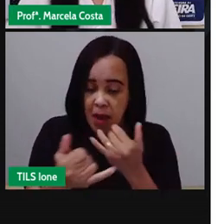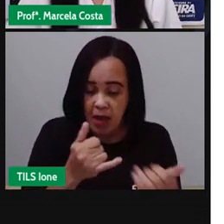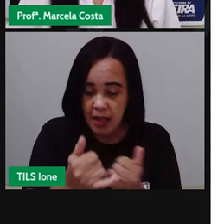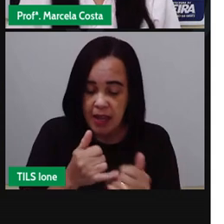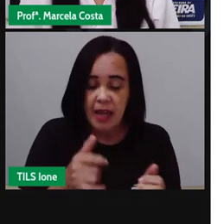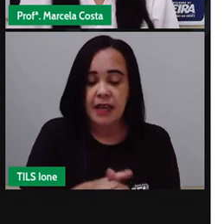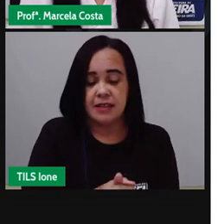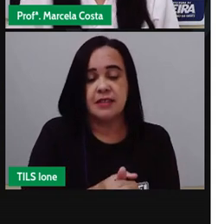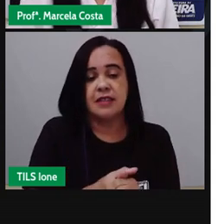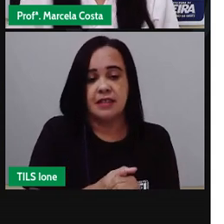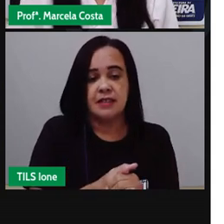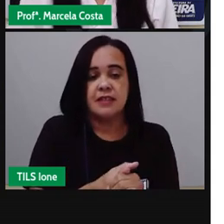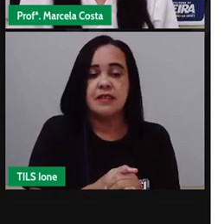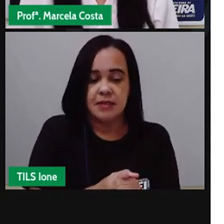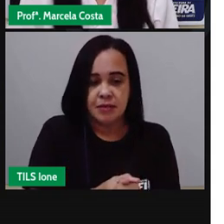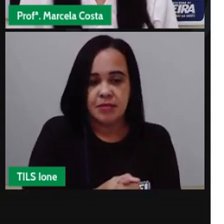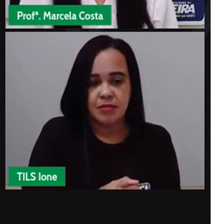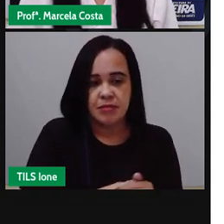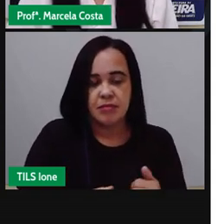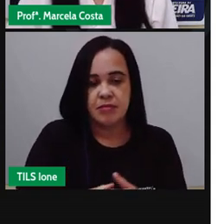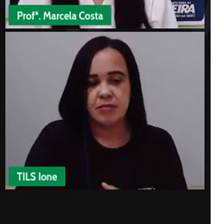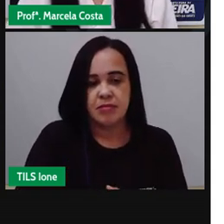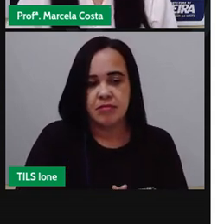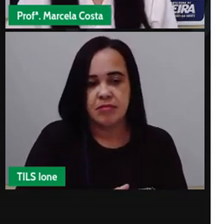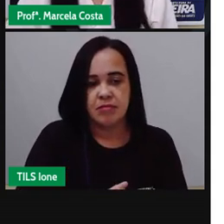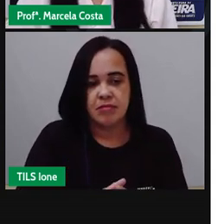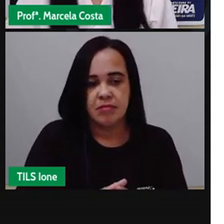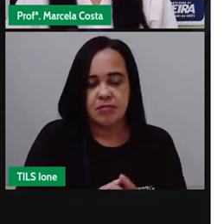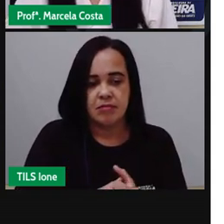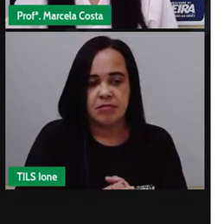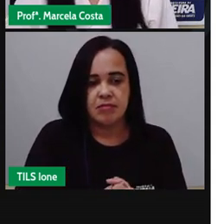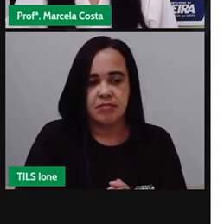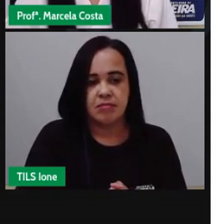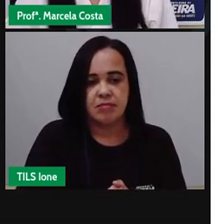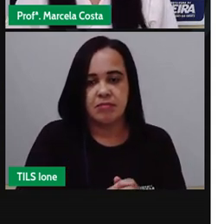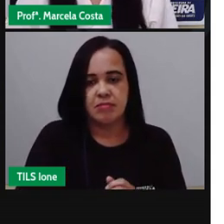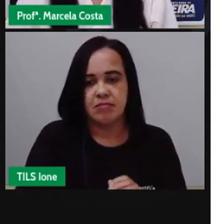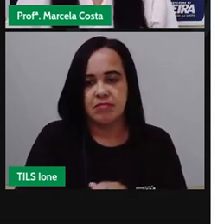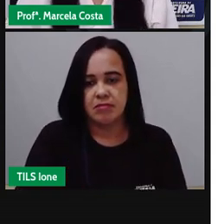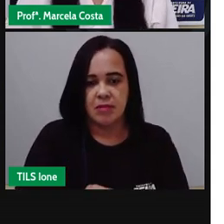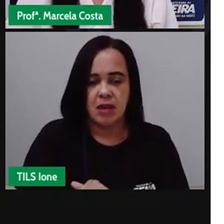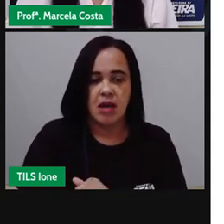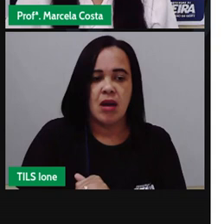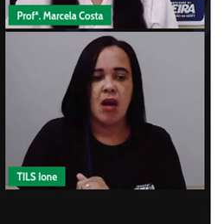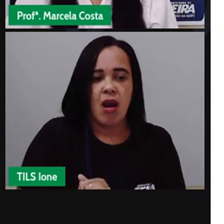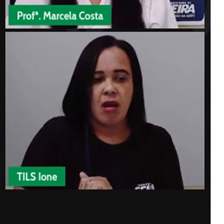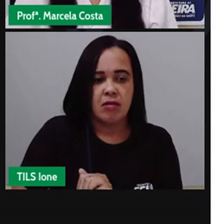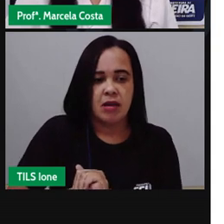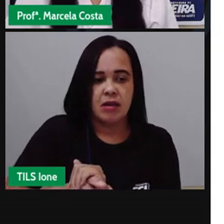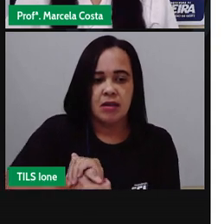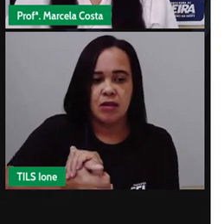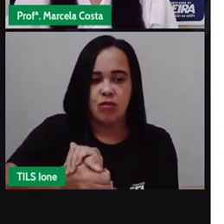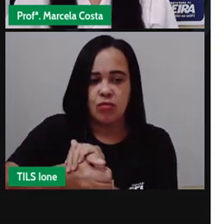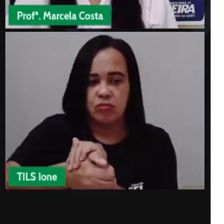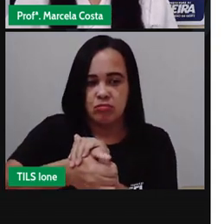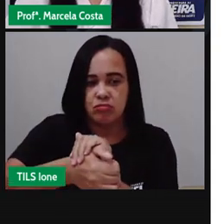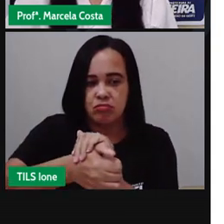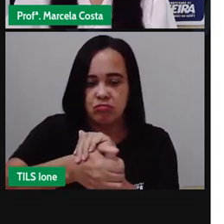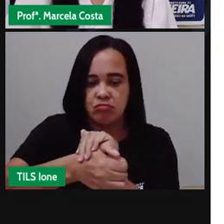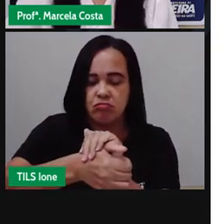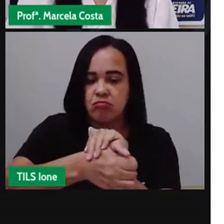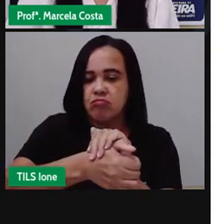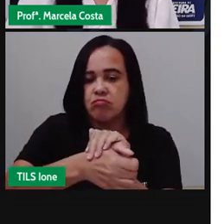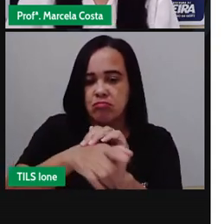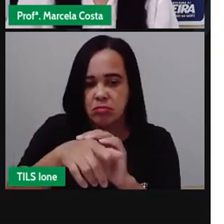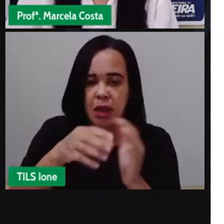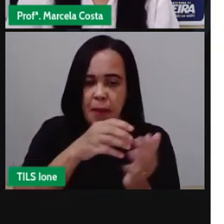vai dar um total de vinte e dois então somando aí a quantidade as quantidades que